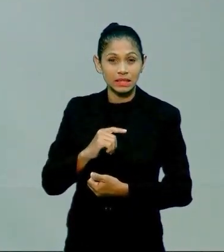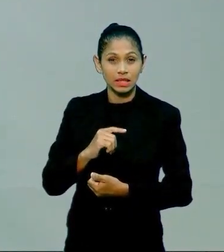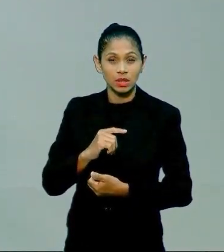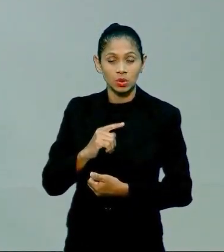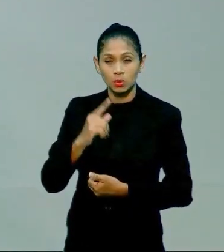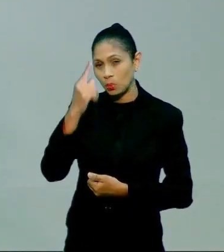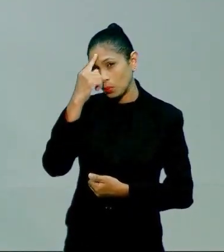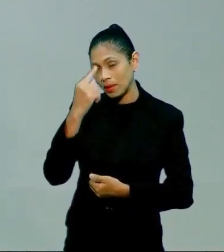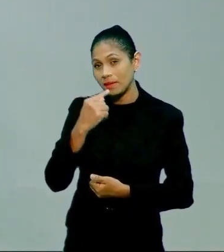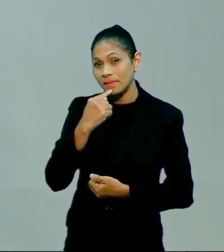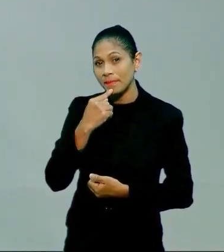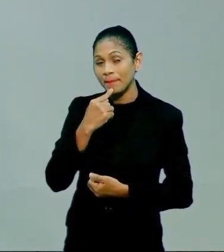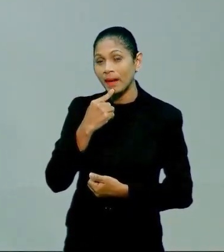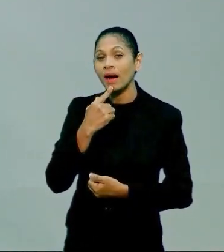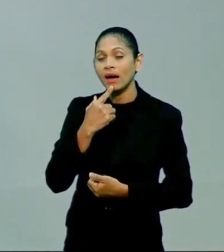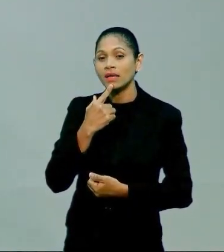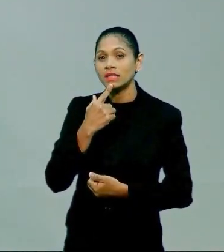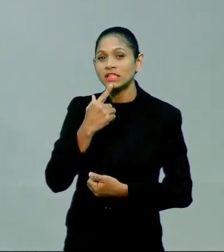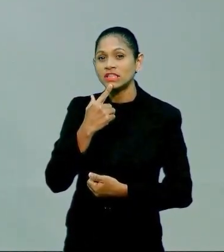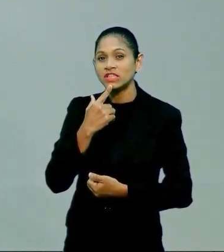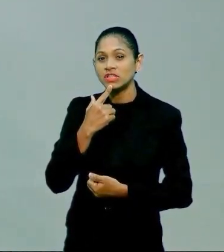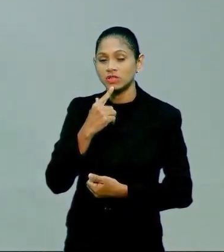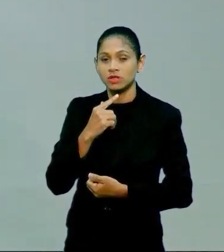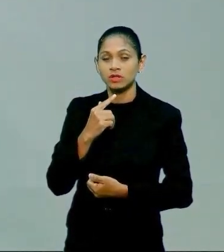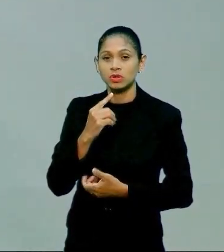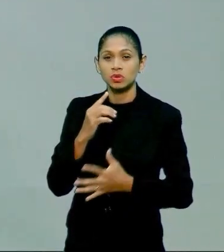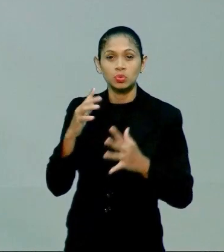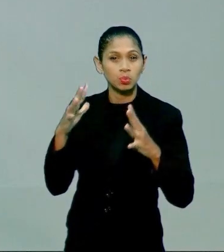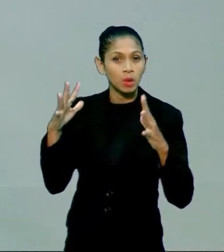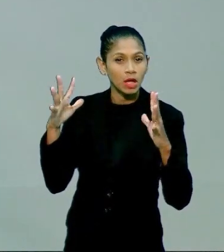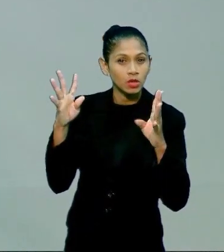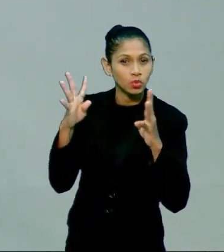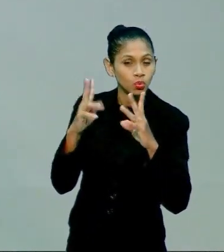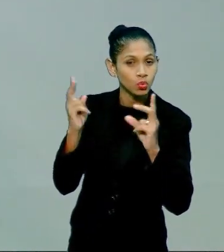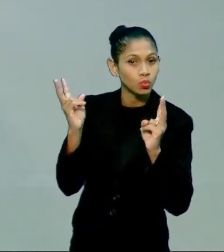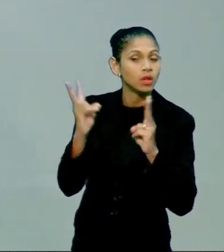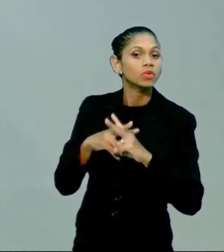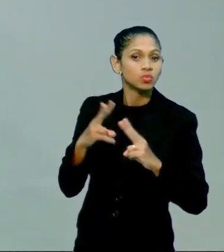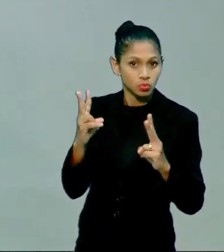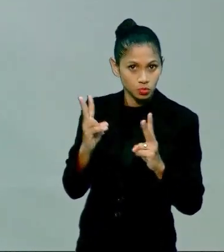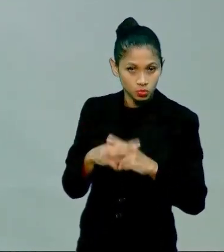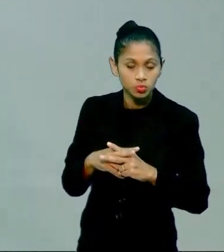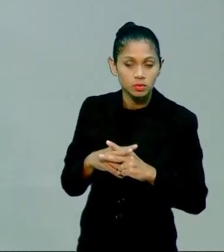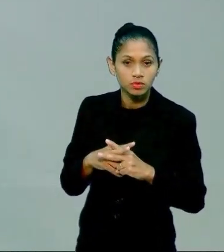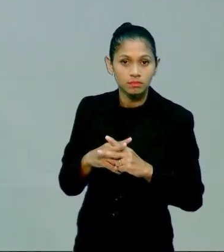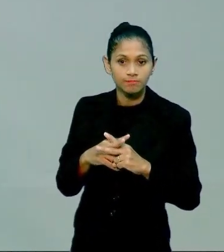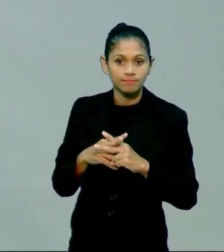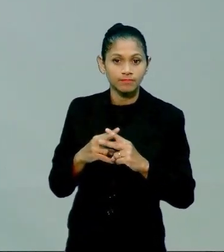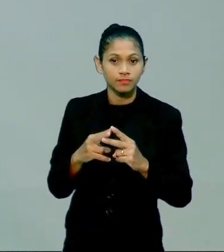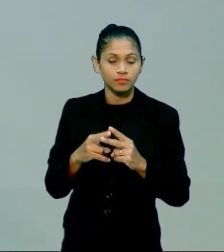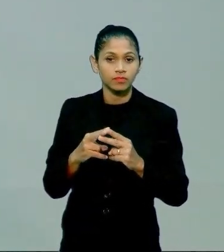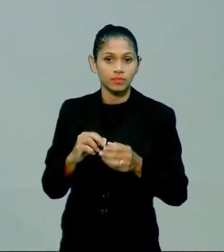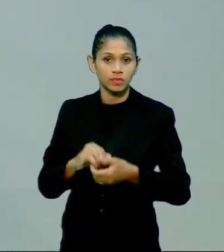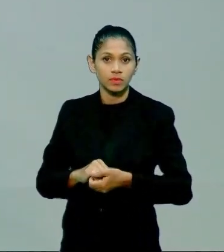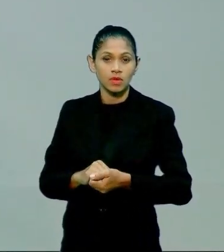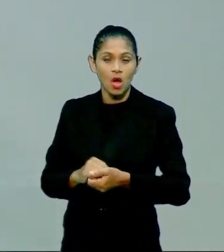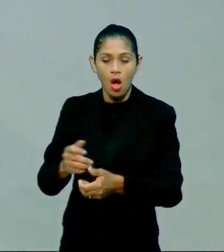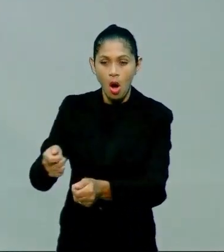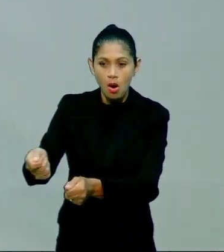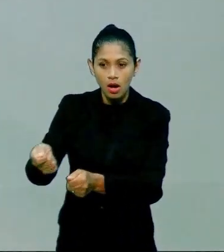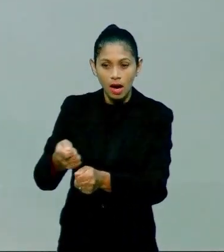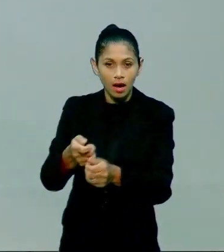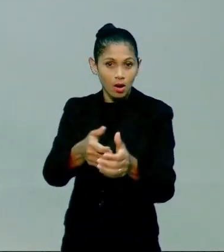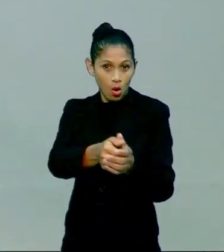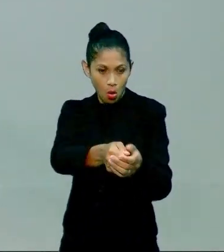imagem, mas uma brincadeira que a gente desenvolve muito comumente no nosso dia a dia é cabo de guerra e é uma prática indígena. Sim, cabo de guerra?